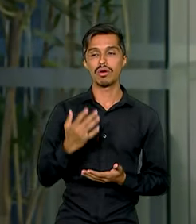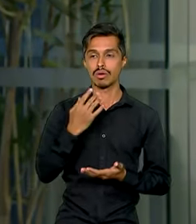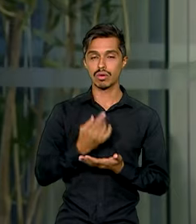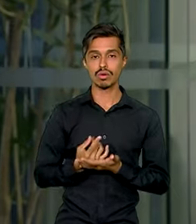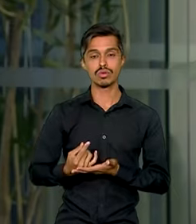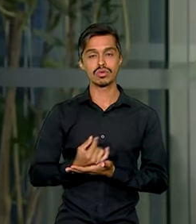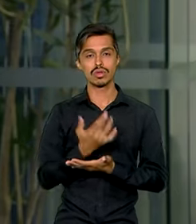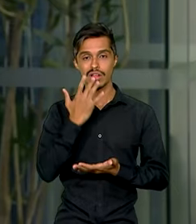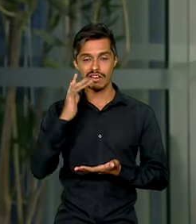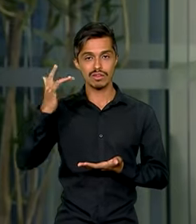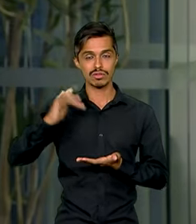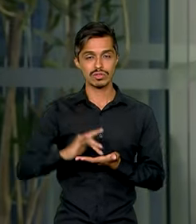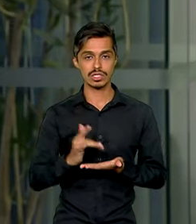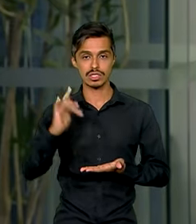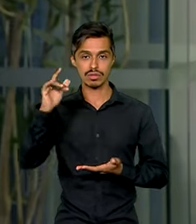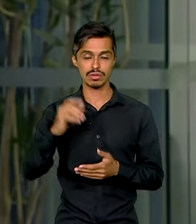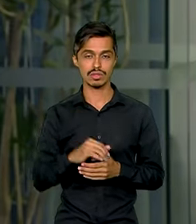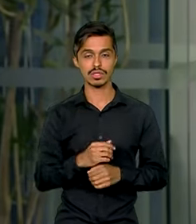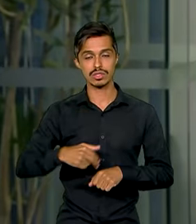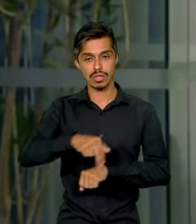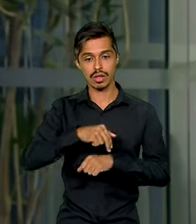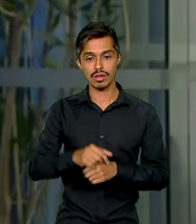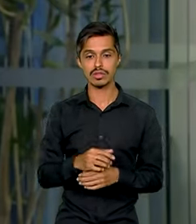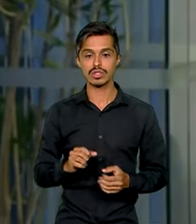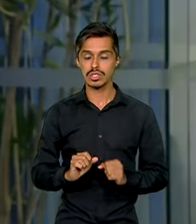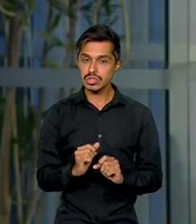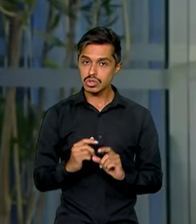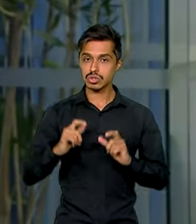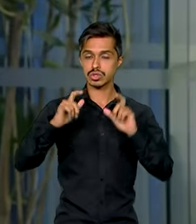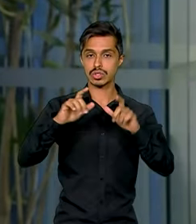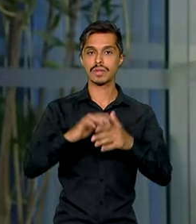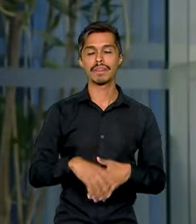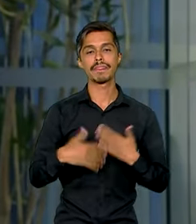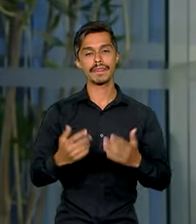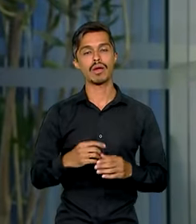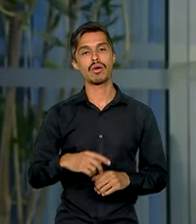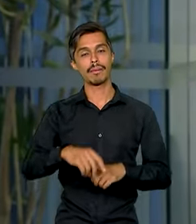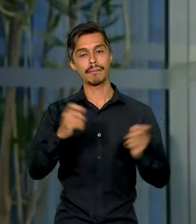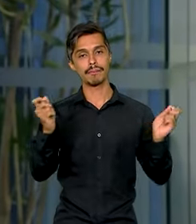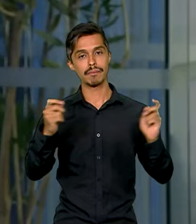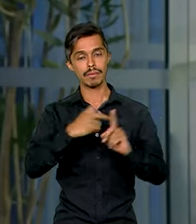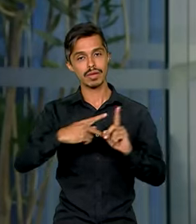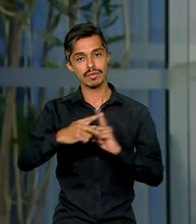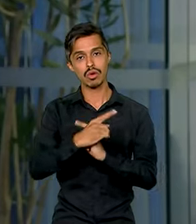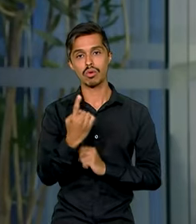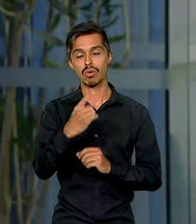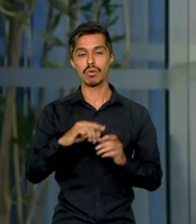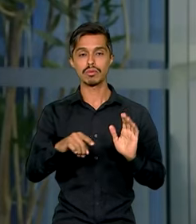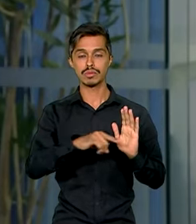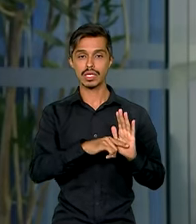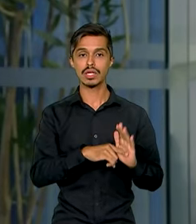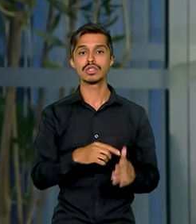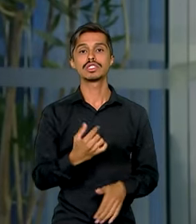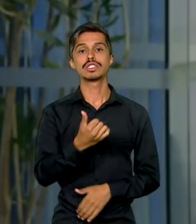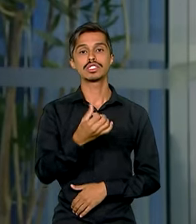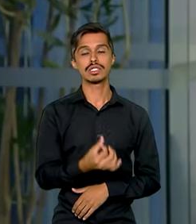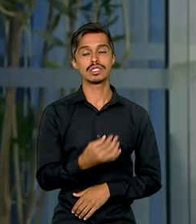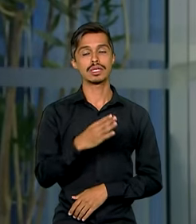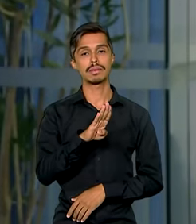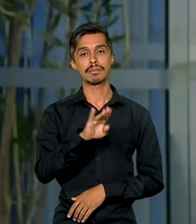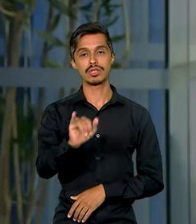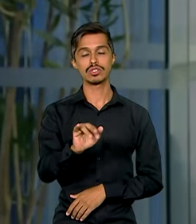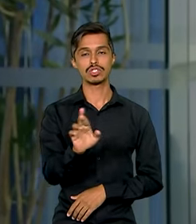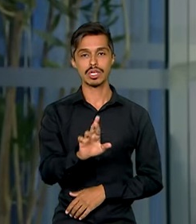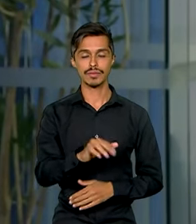geraram um superávit de 96 bilhões de reais e a Previdência Social um déficit de 16 bilhões de reais.